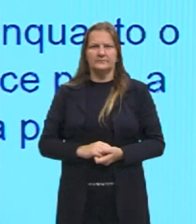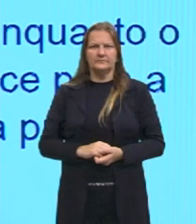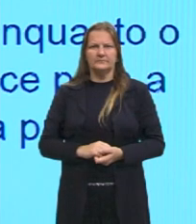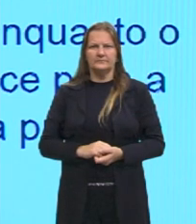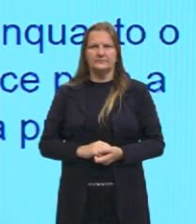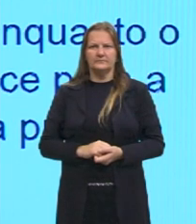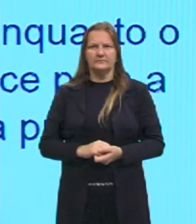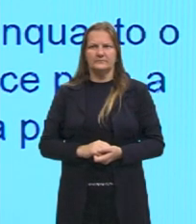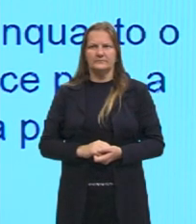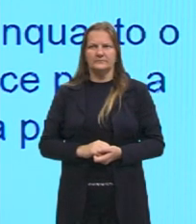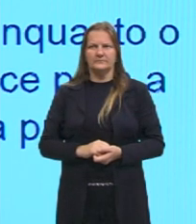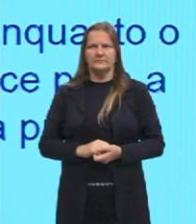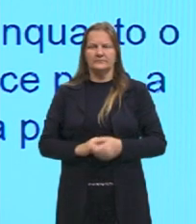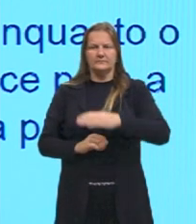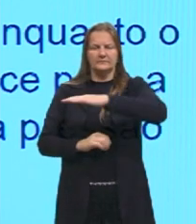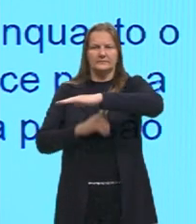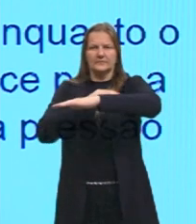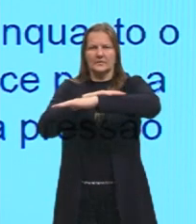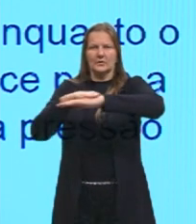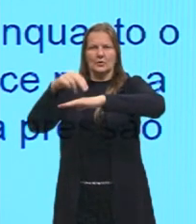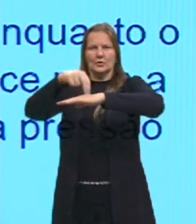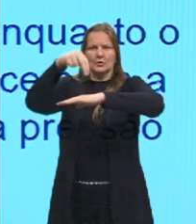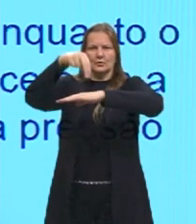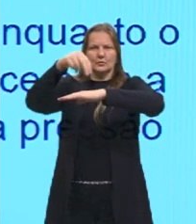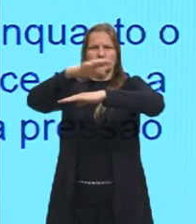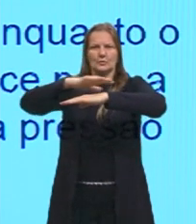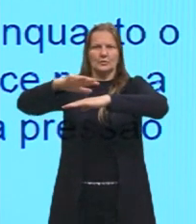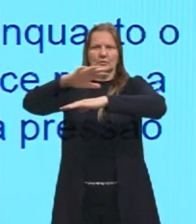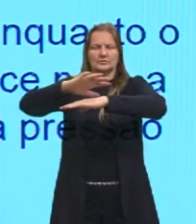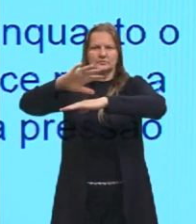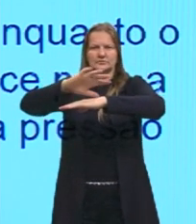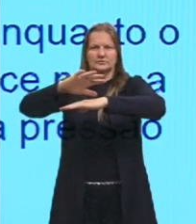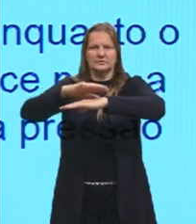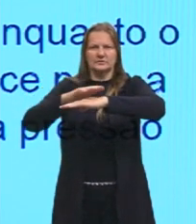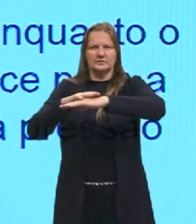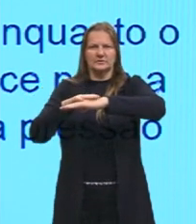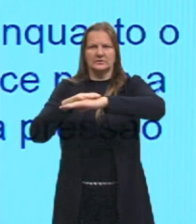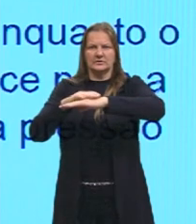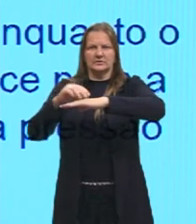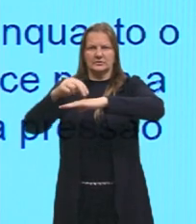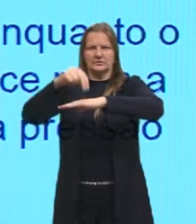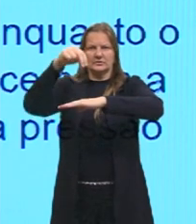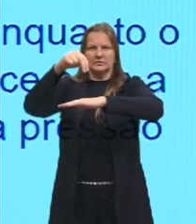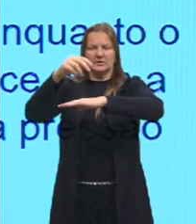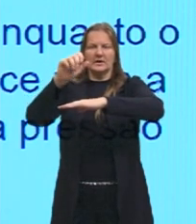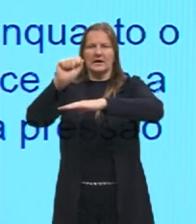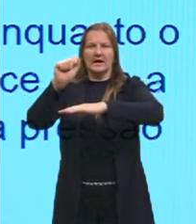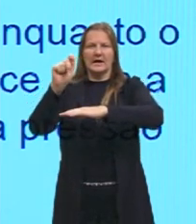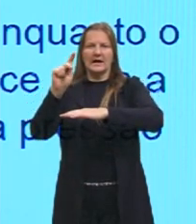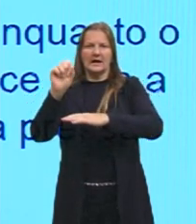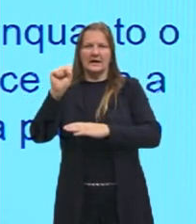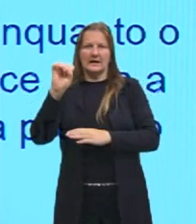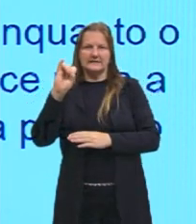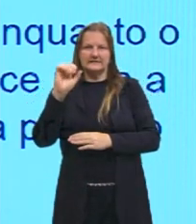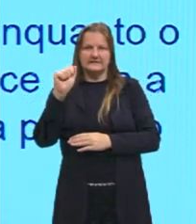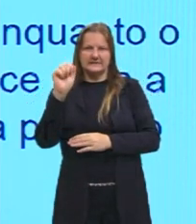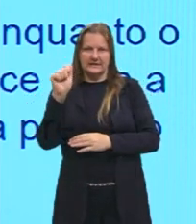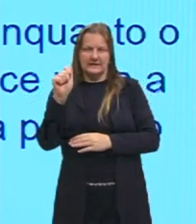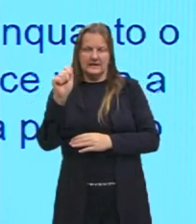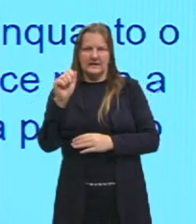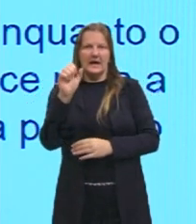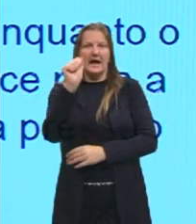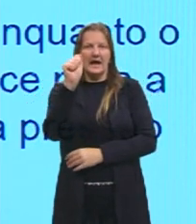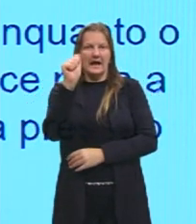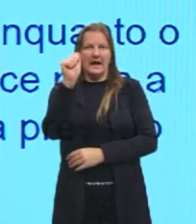ai, agora me esqueci o nome, mas a gente chama, no caso, o ciclone extratropical formado na Ásia, a gente vai chamar de tufão, tá, pessoal?